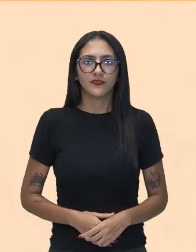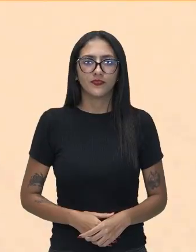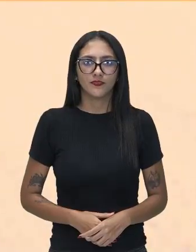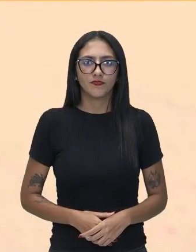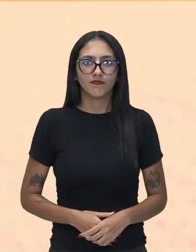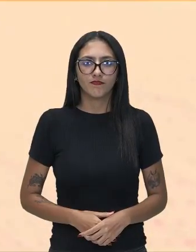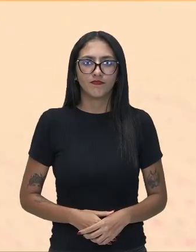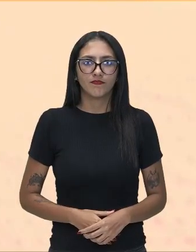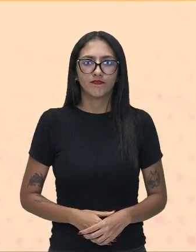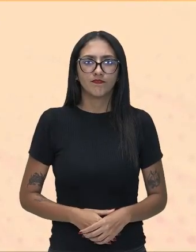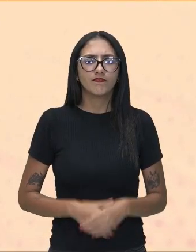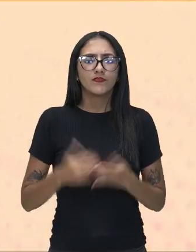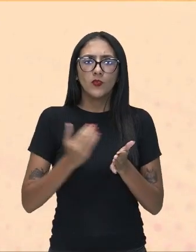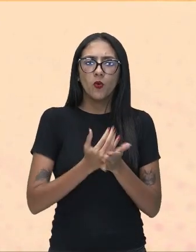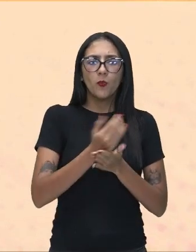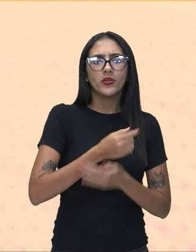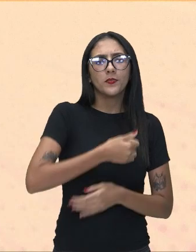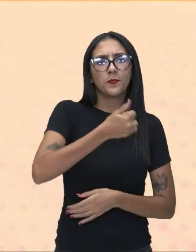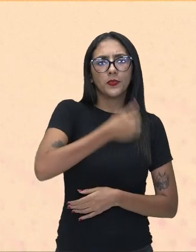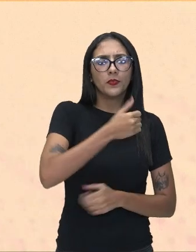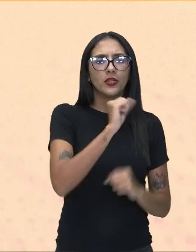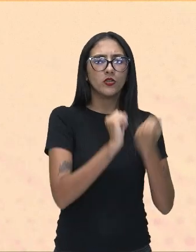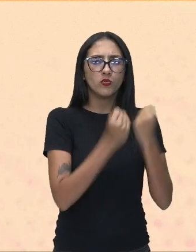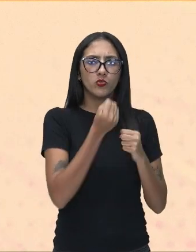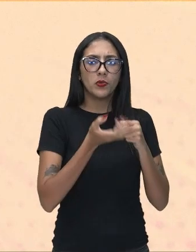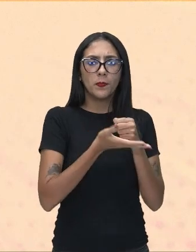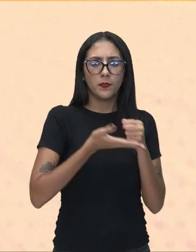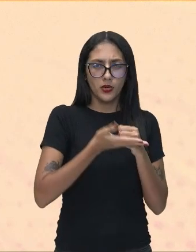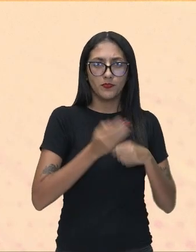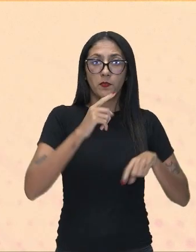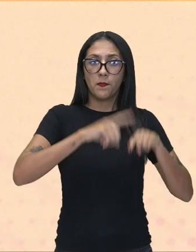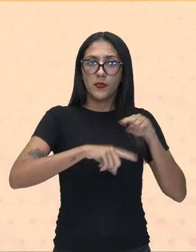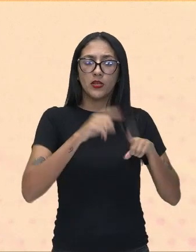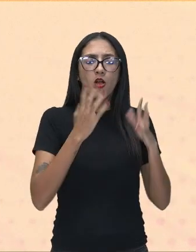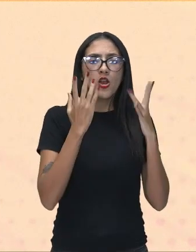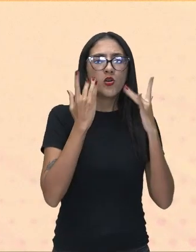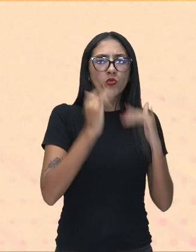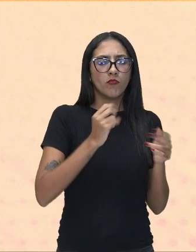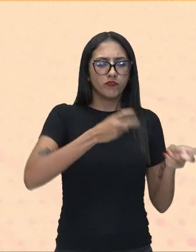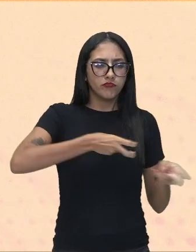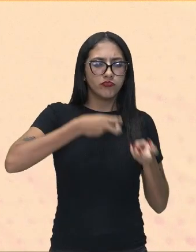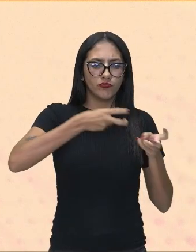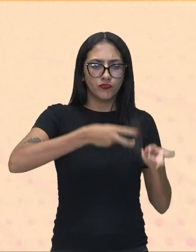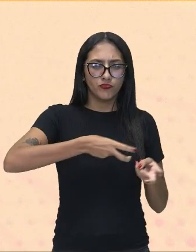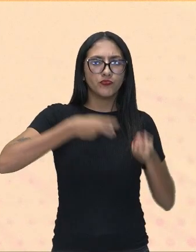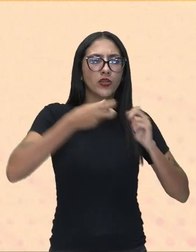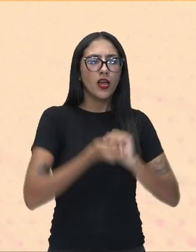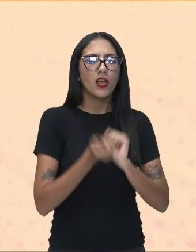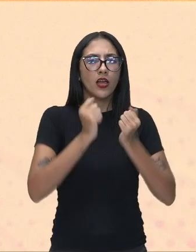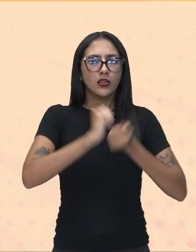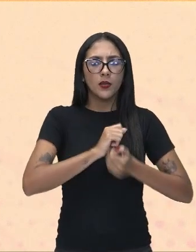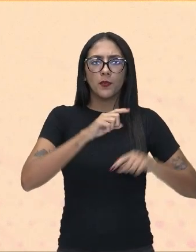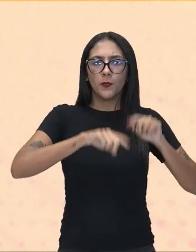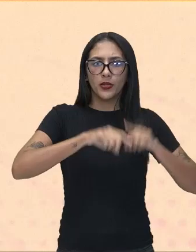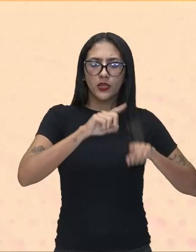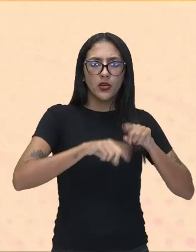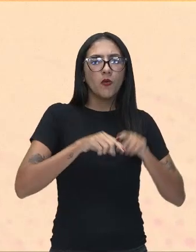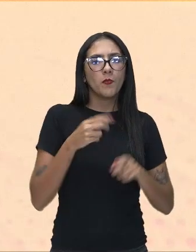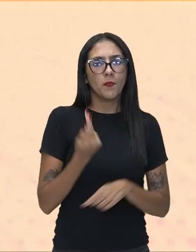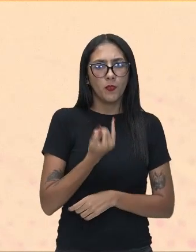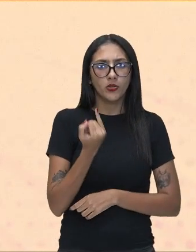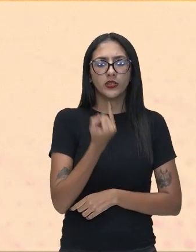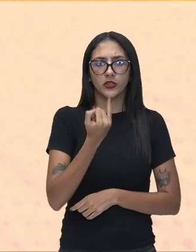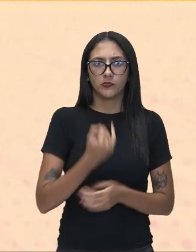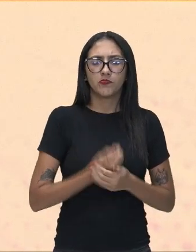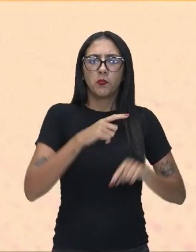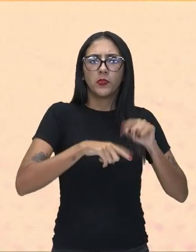Tudo começa na indústria de base, onde os recursos naturais são extraídos e transformados em matérias-primas. Minérios